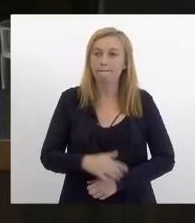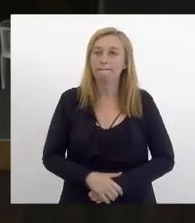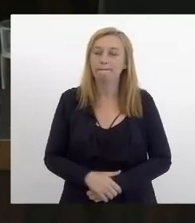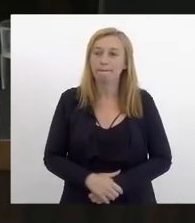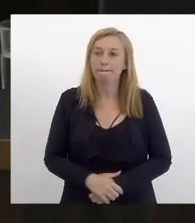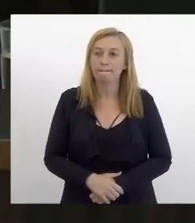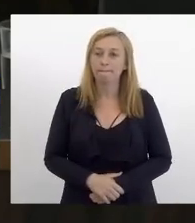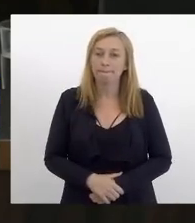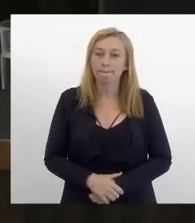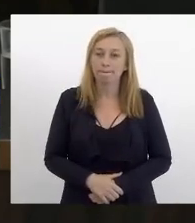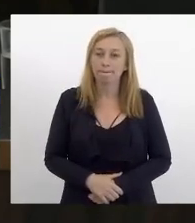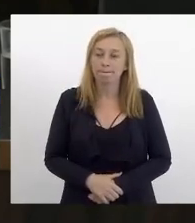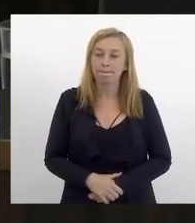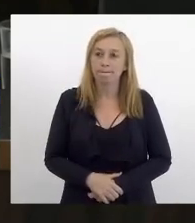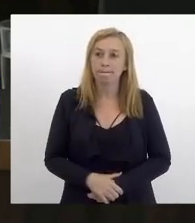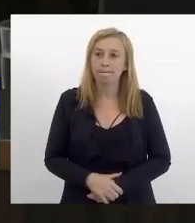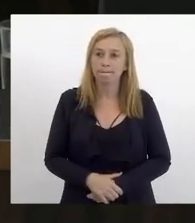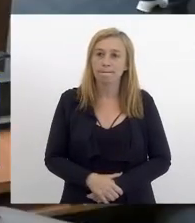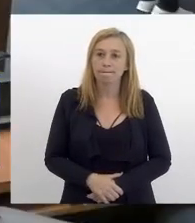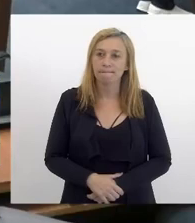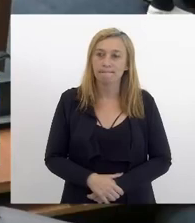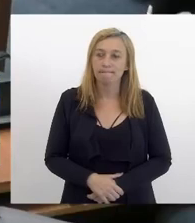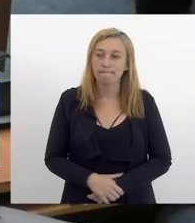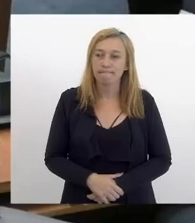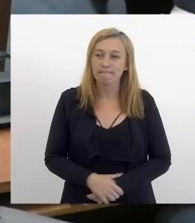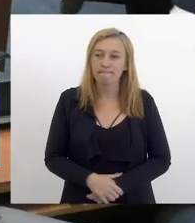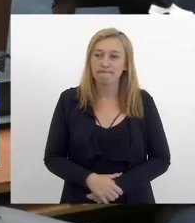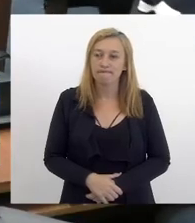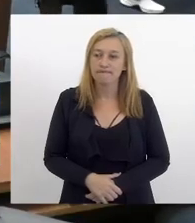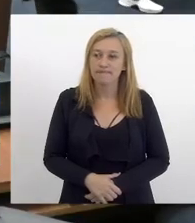para declaração de voto